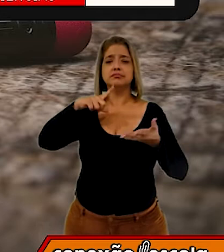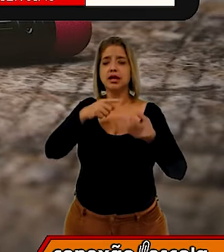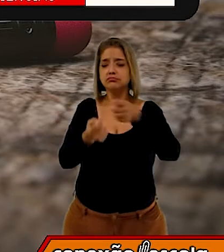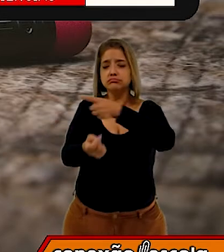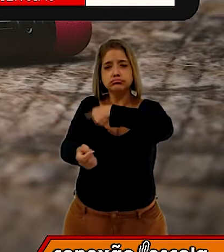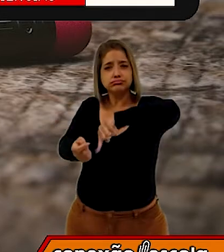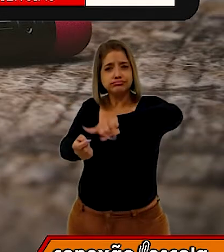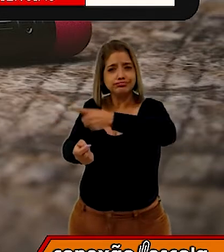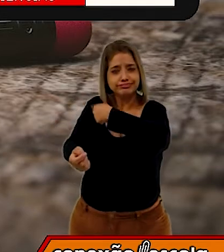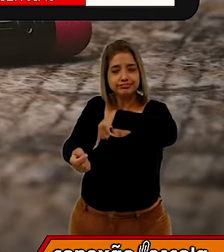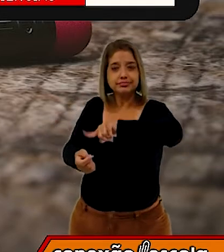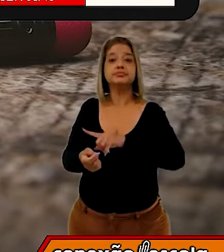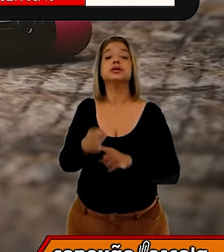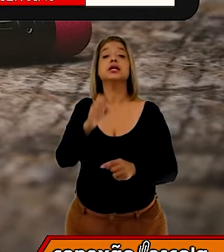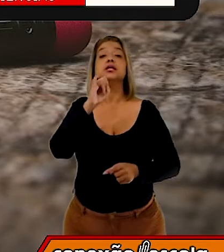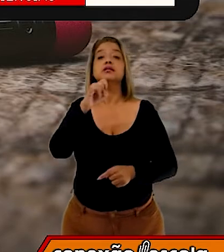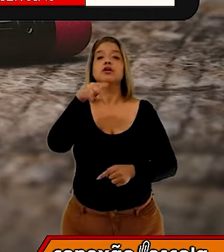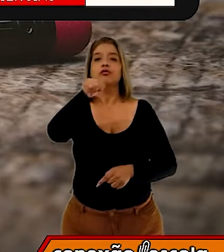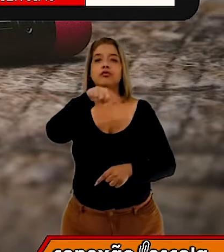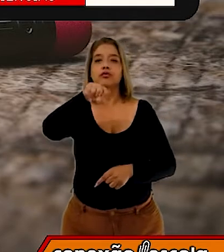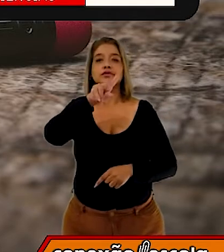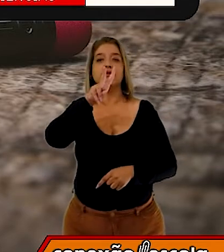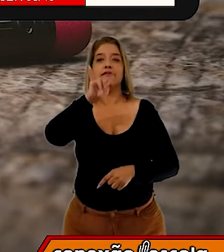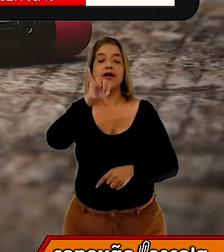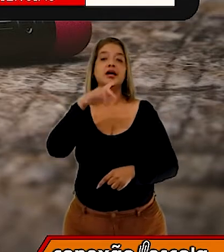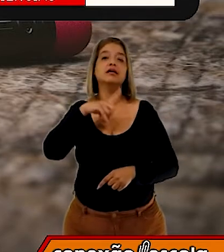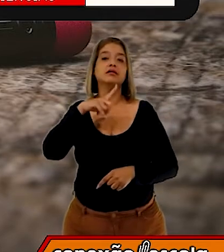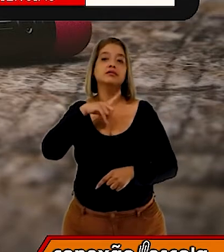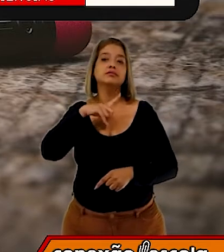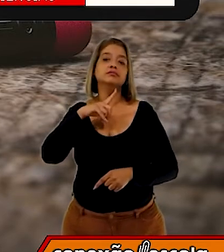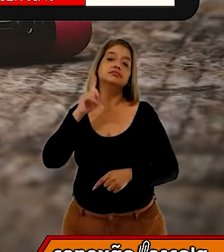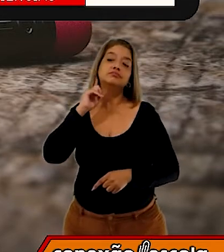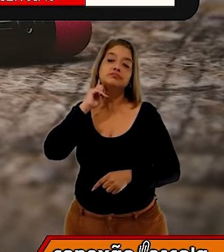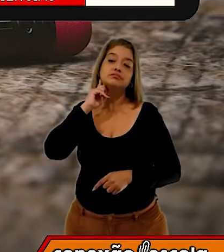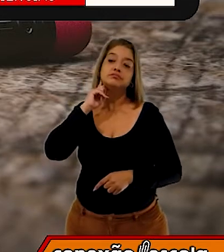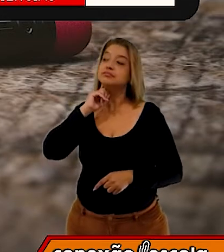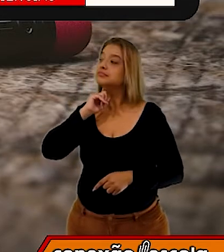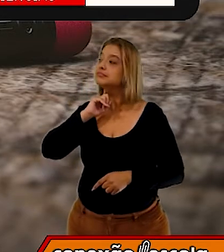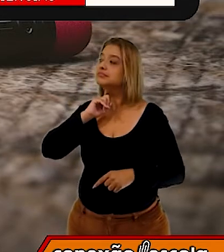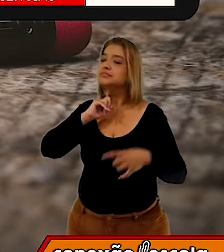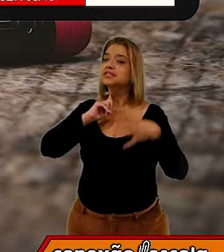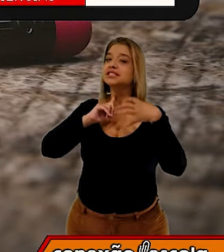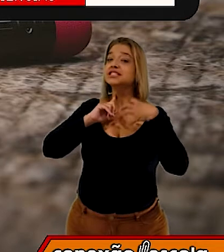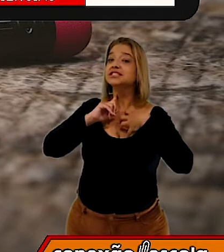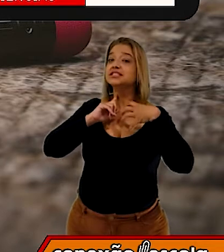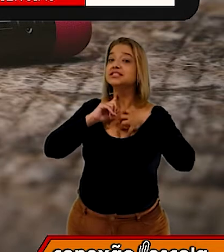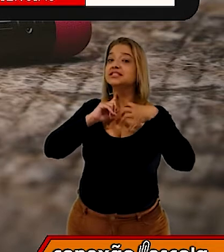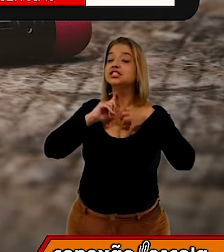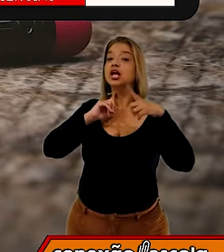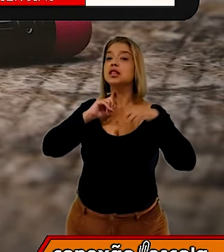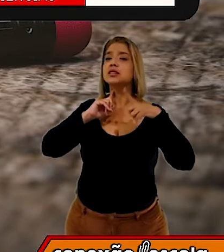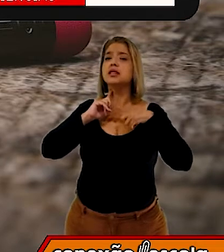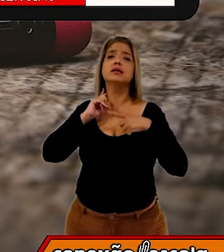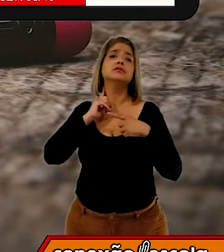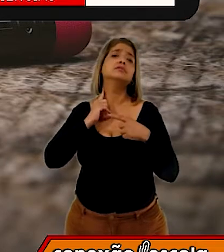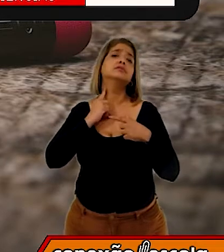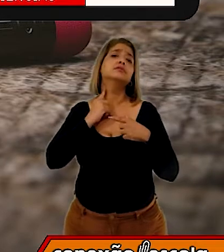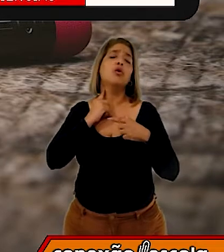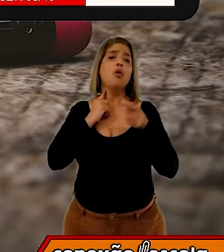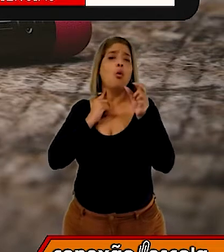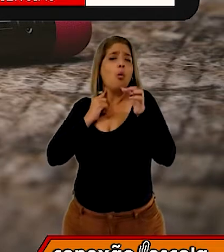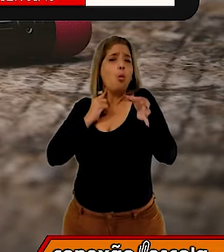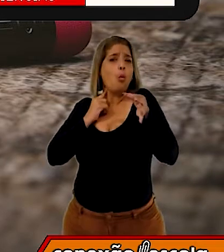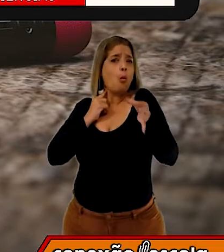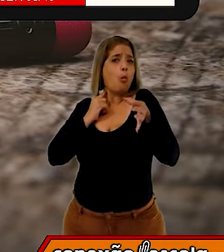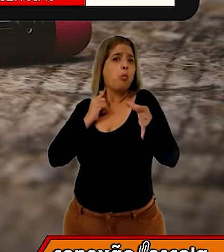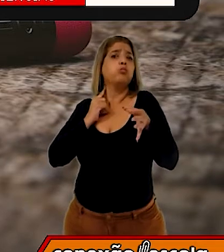Se você passar seu dedinho aqui perto do pescocinho, aqui assim, você vai achar uma veia bem mais grossa, bem